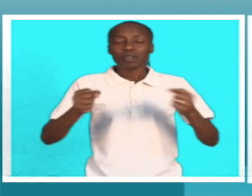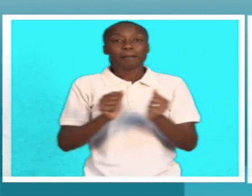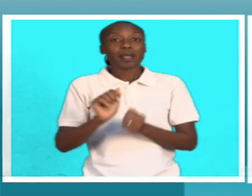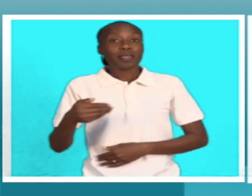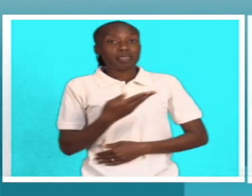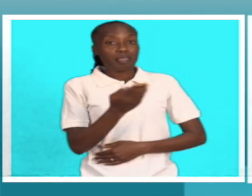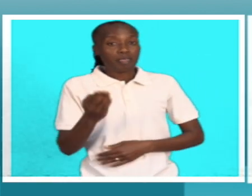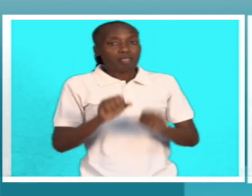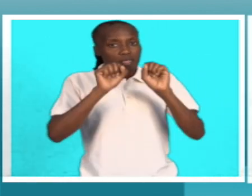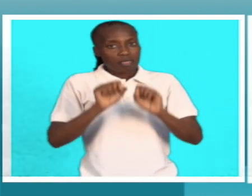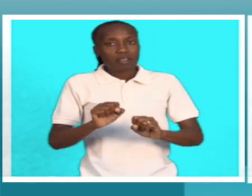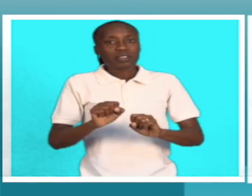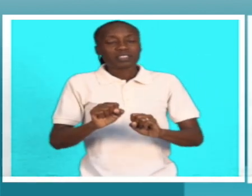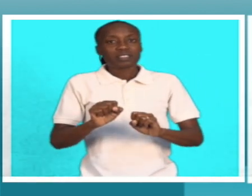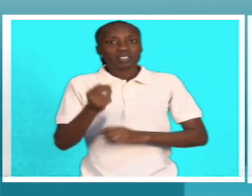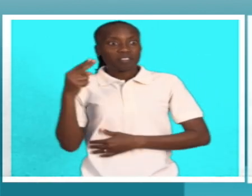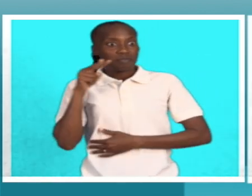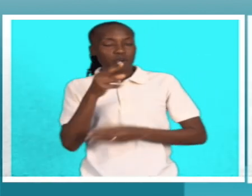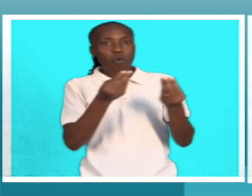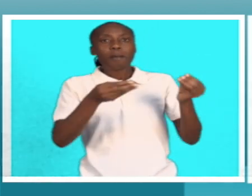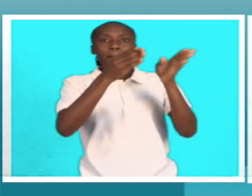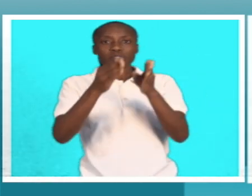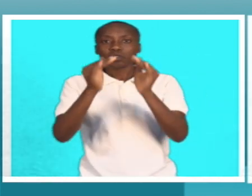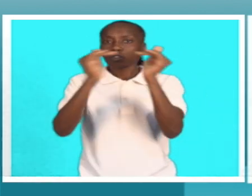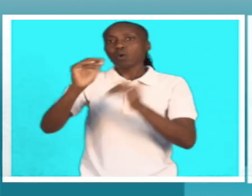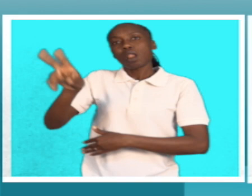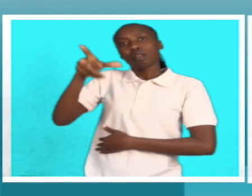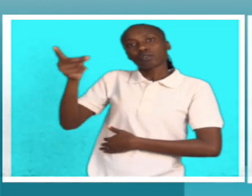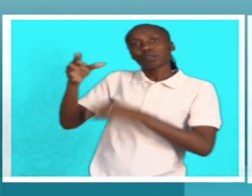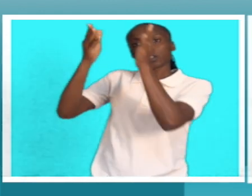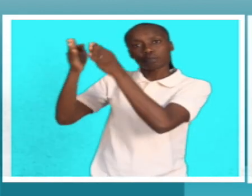sejam consideradas como pessoas iguais às outras pessoas.